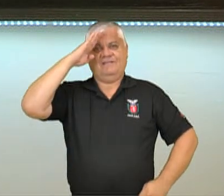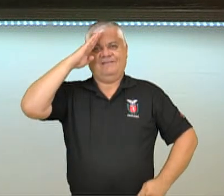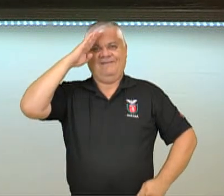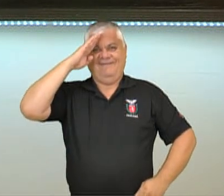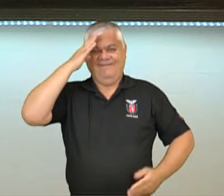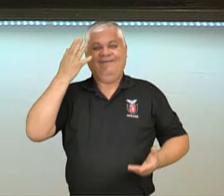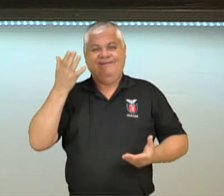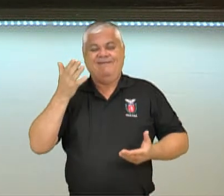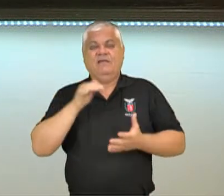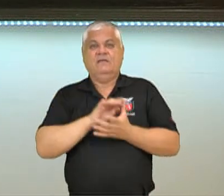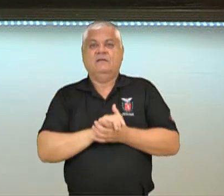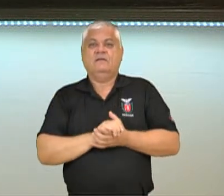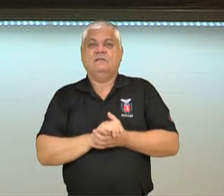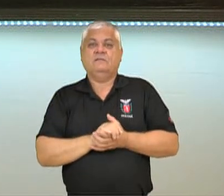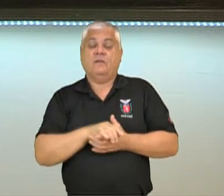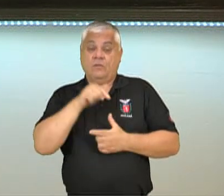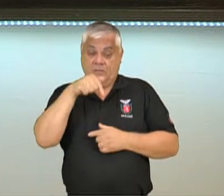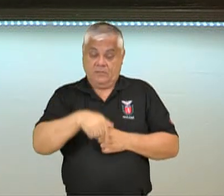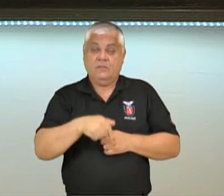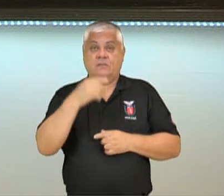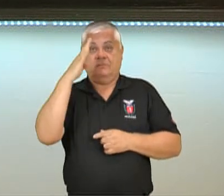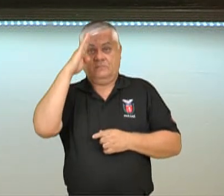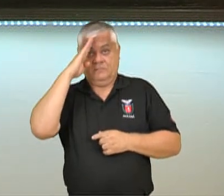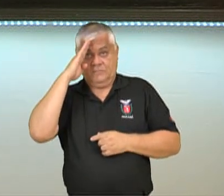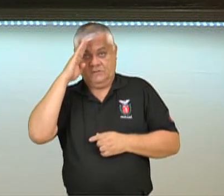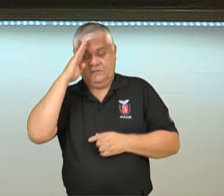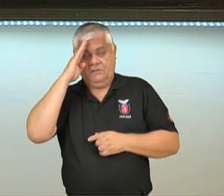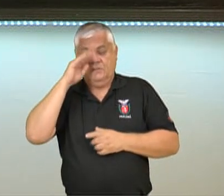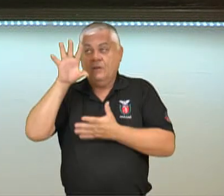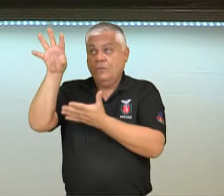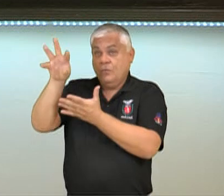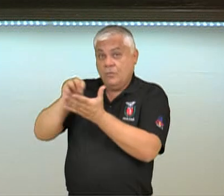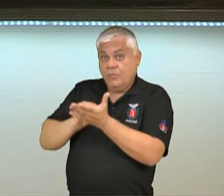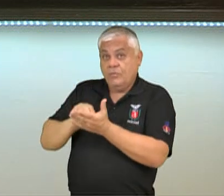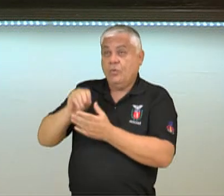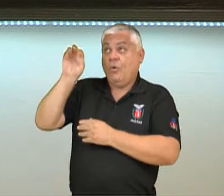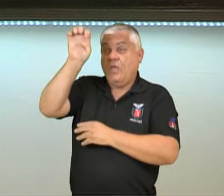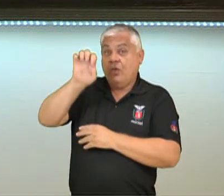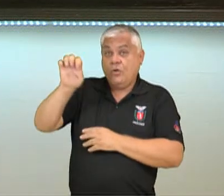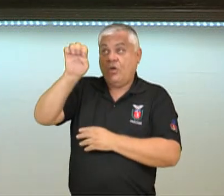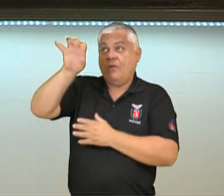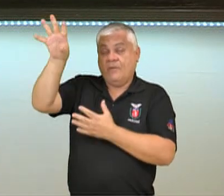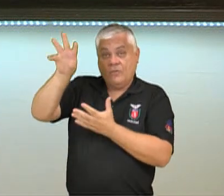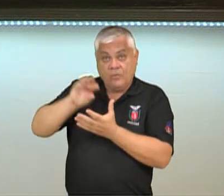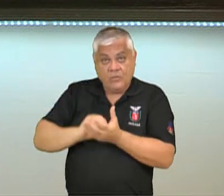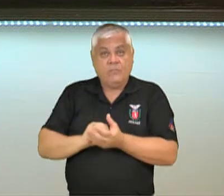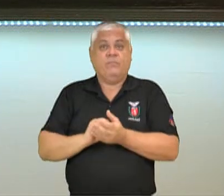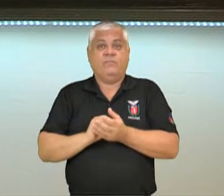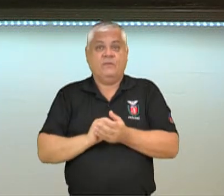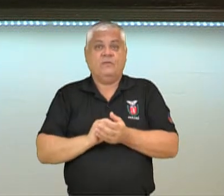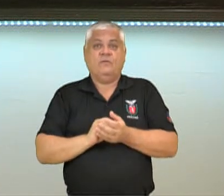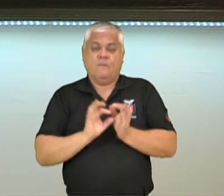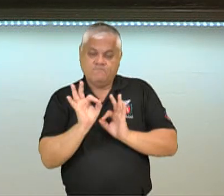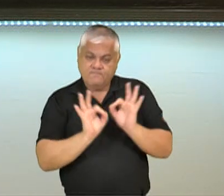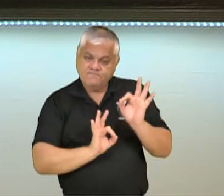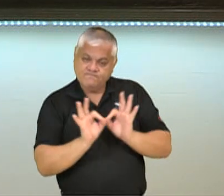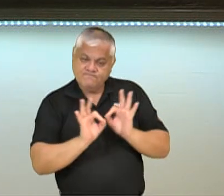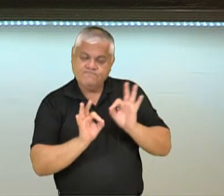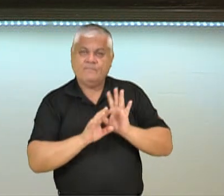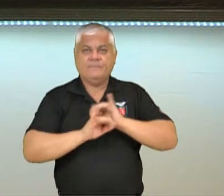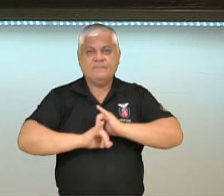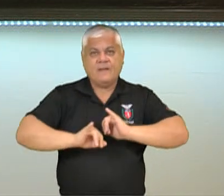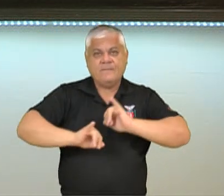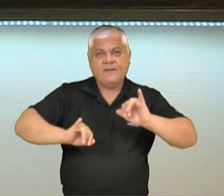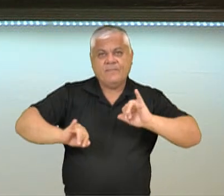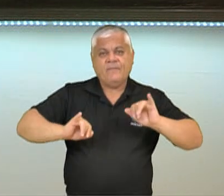militares, tá certo? Então foram os militares que trouxeram a atividade aqui para o Brasil, começaram a difundir,